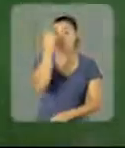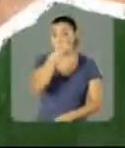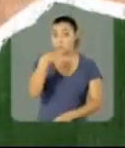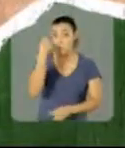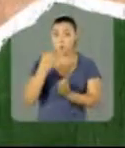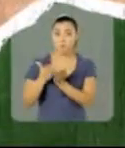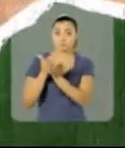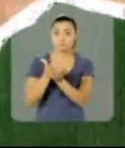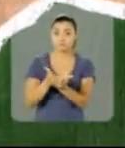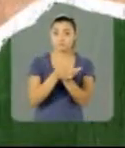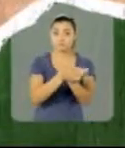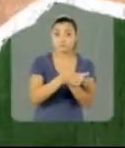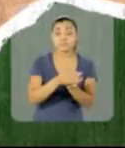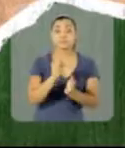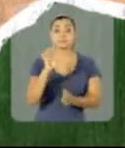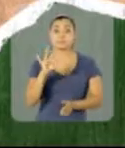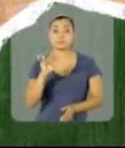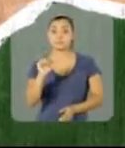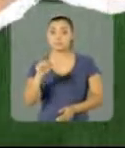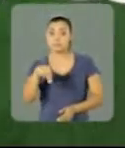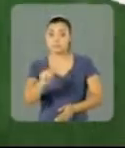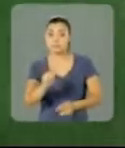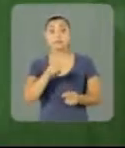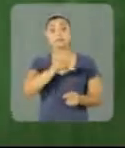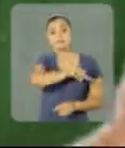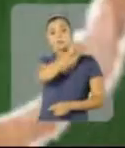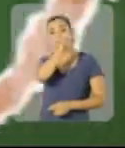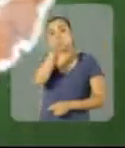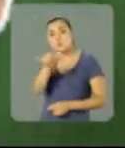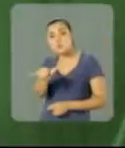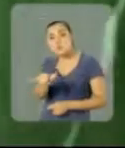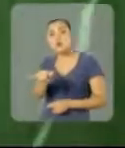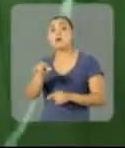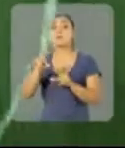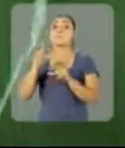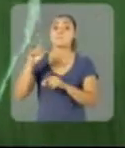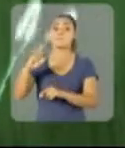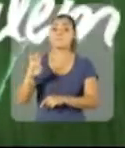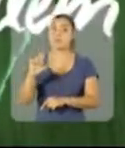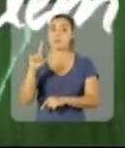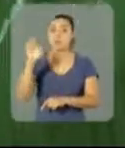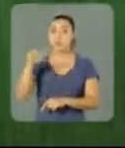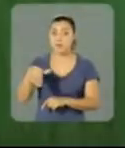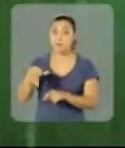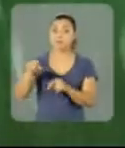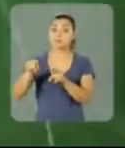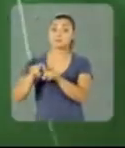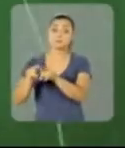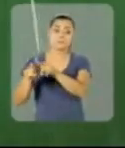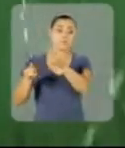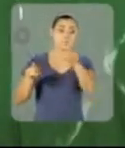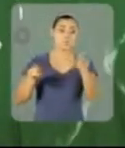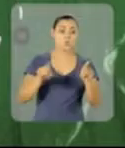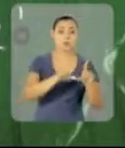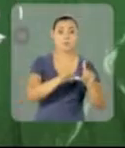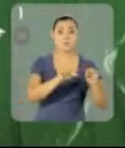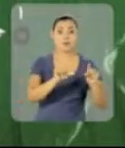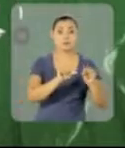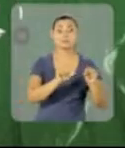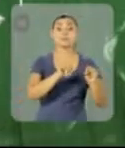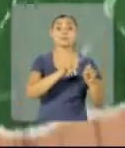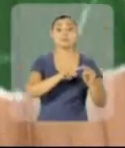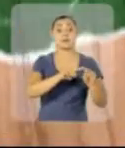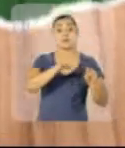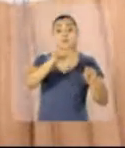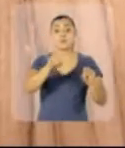quatro horas de barco para chegar em Santana. De Santana eu pego o avião. Eu vou para Belém, quando não para Brasília ou Belo